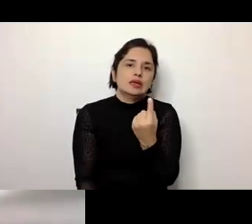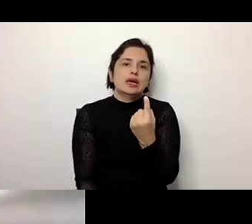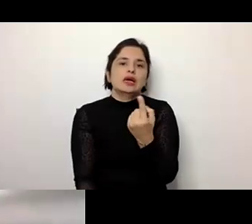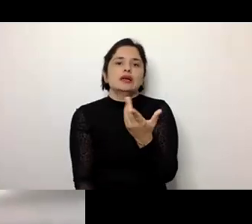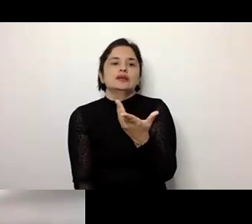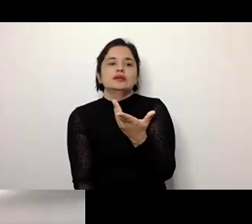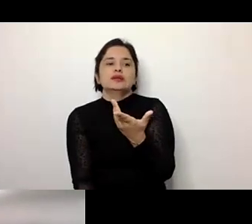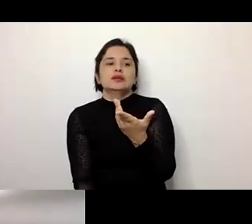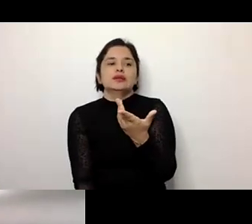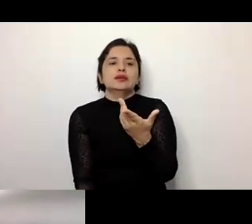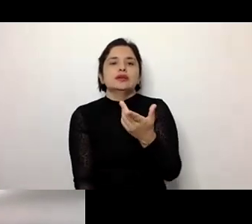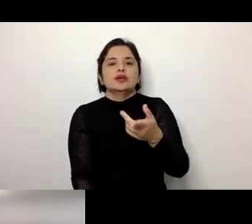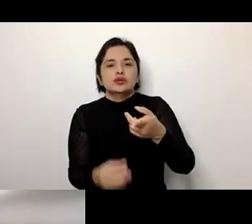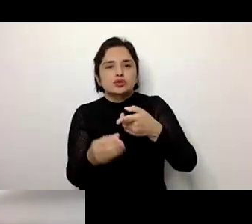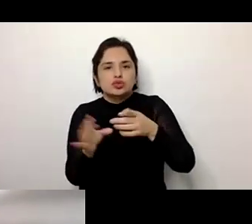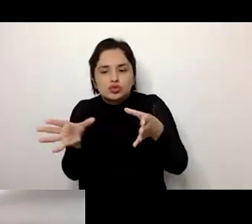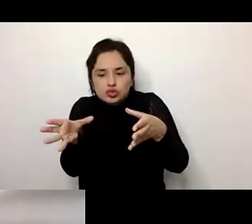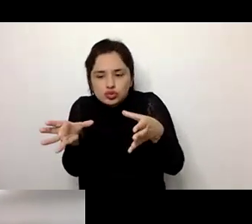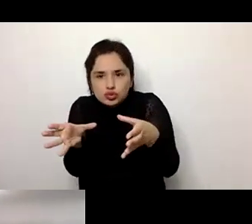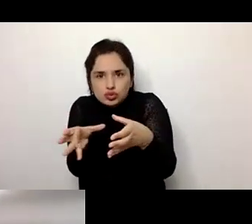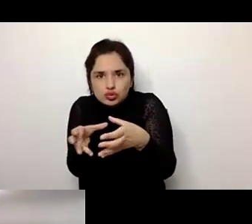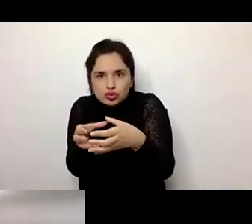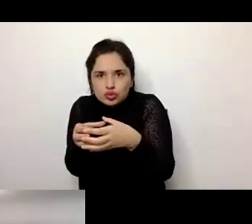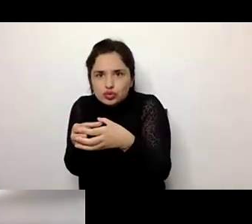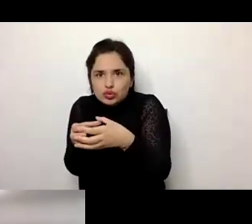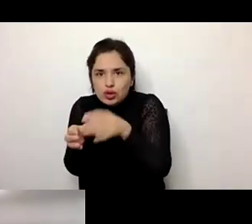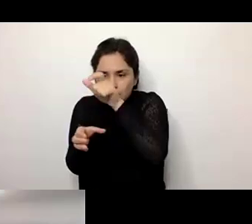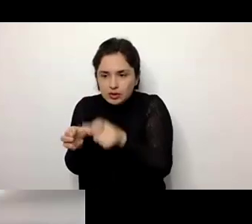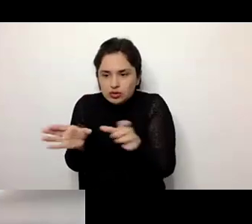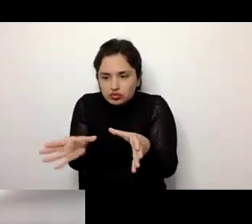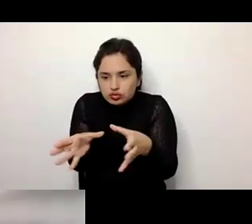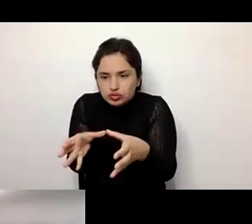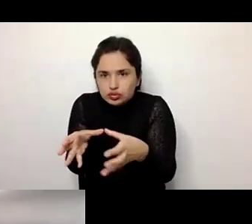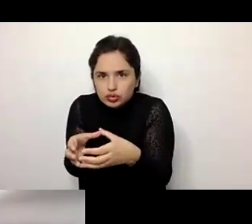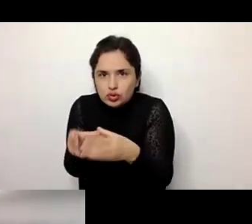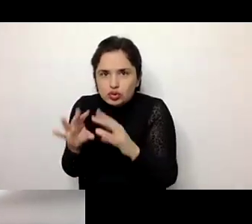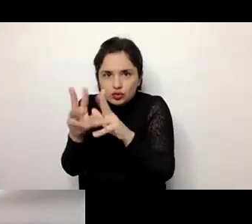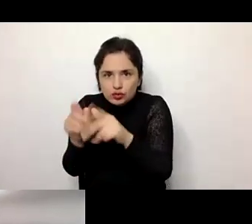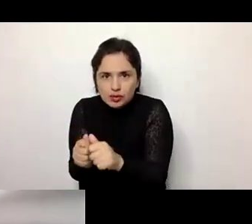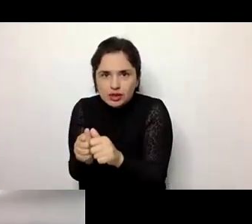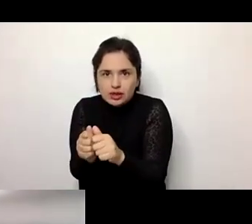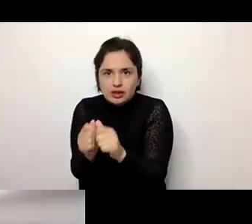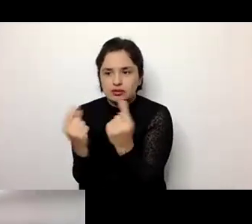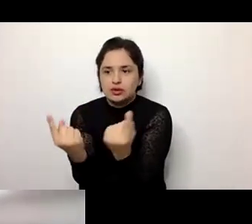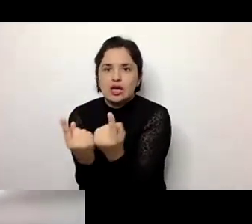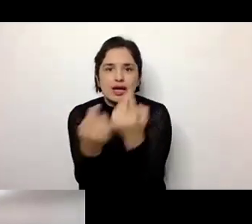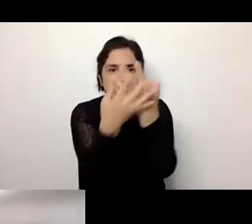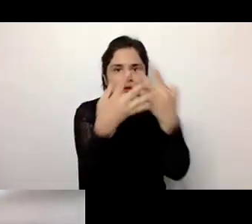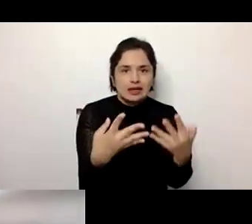são círculos como que se vão encerrando em torno a cada uma dessas pessoas e que de alguma forma não conseguem construir outras redes,